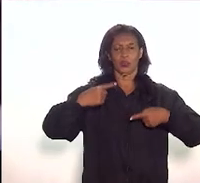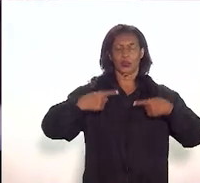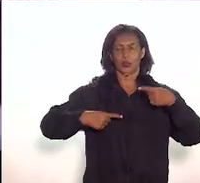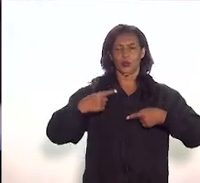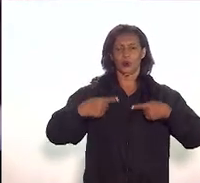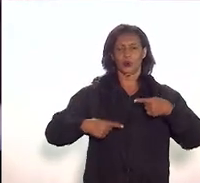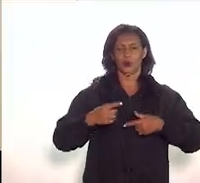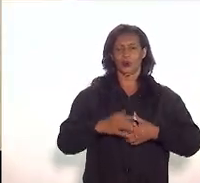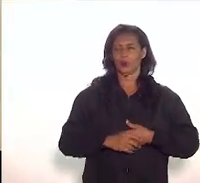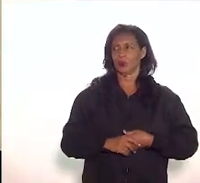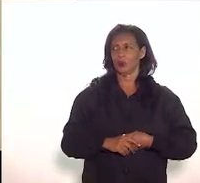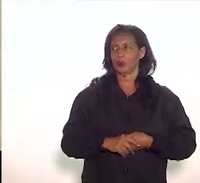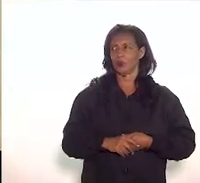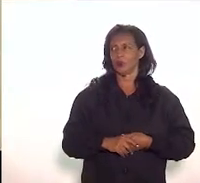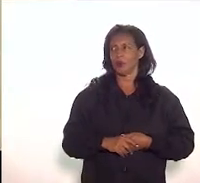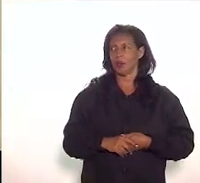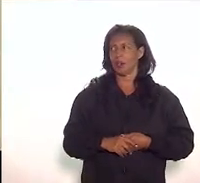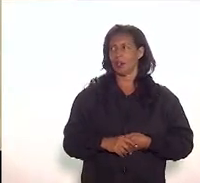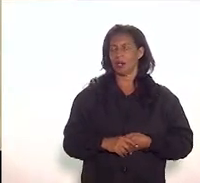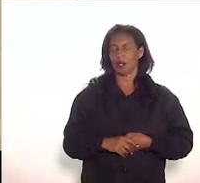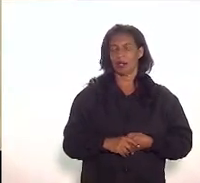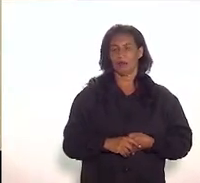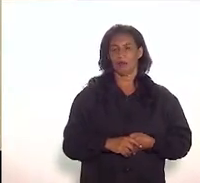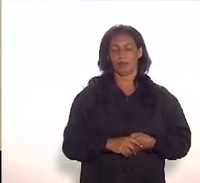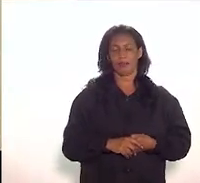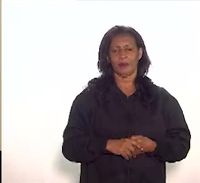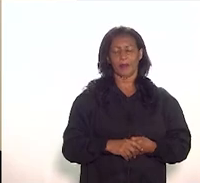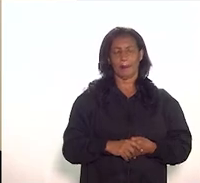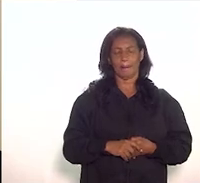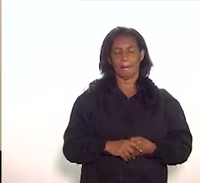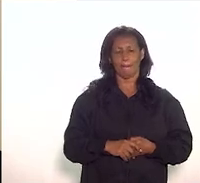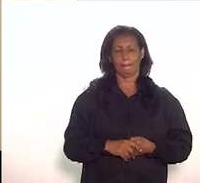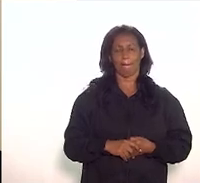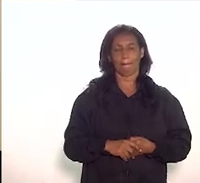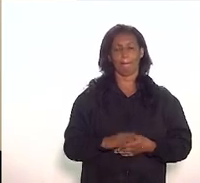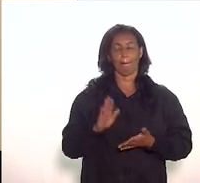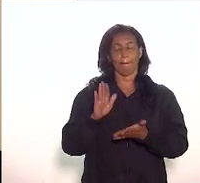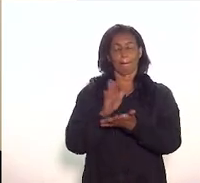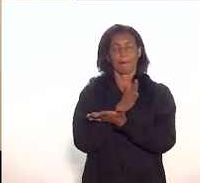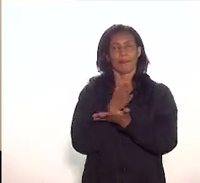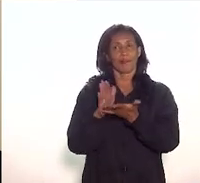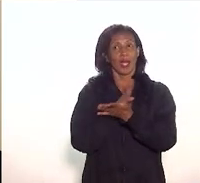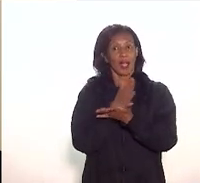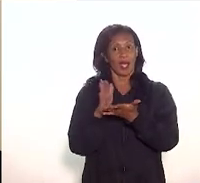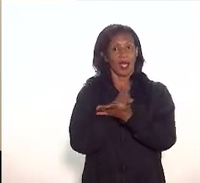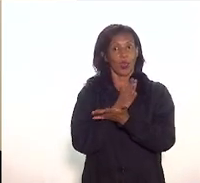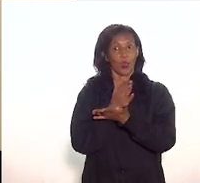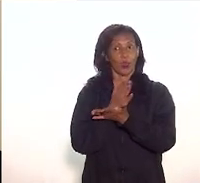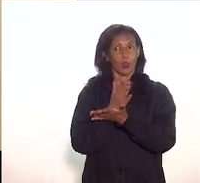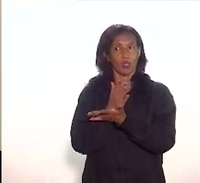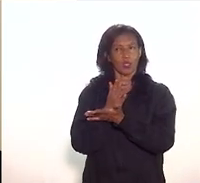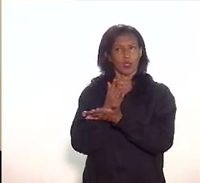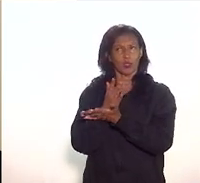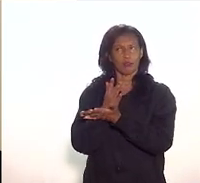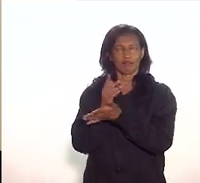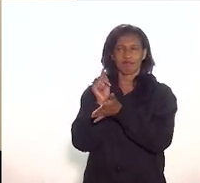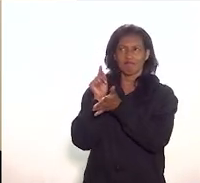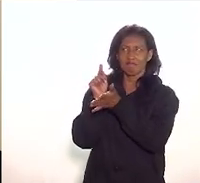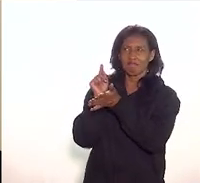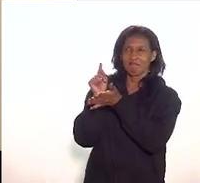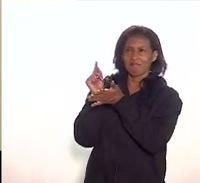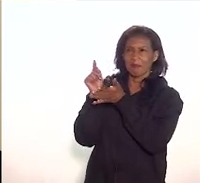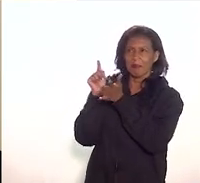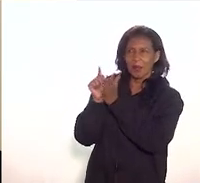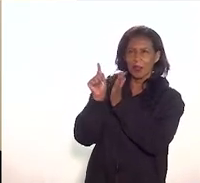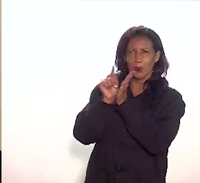deputado Eleomar deputado Luiz Paulo mas assim algumas perguntas que eu estava me